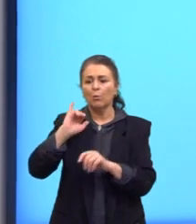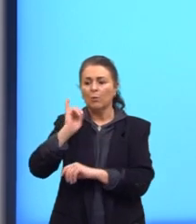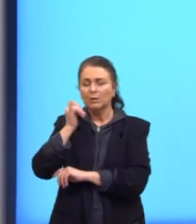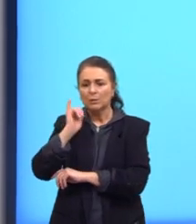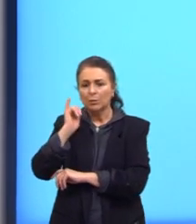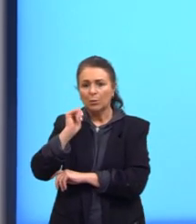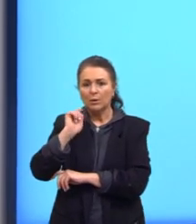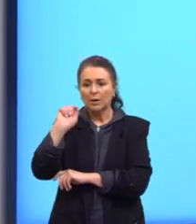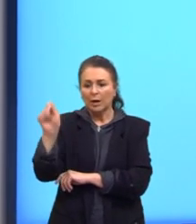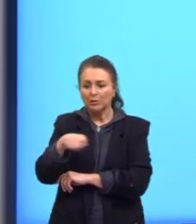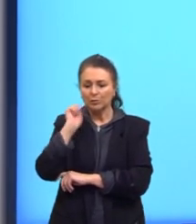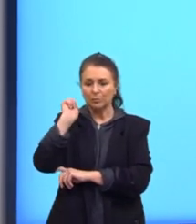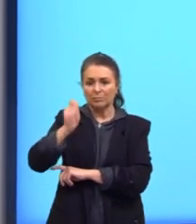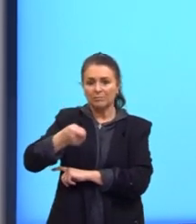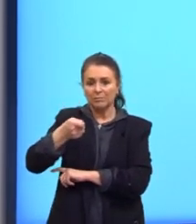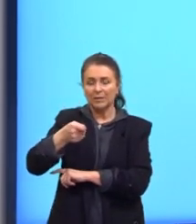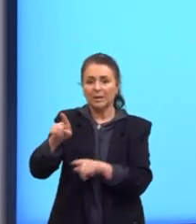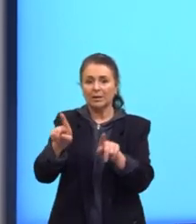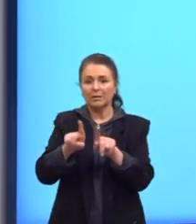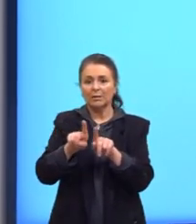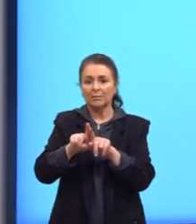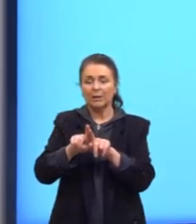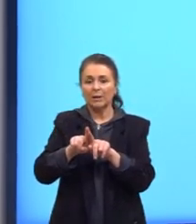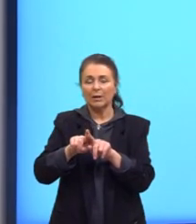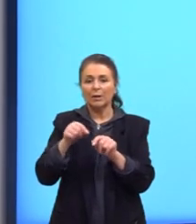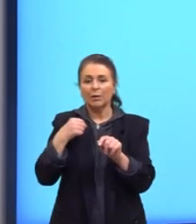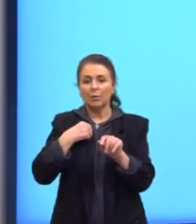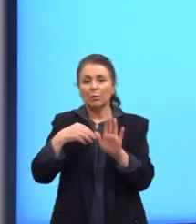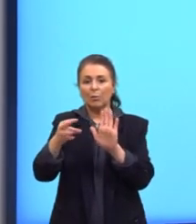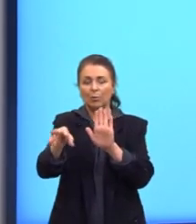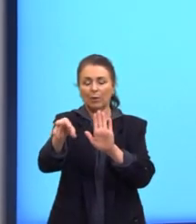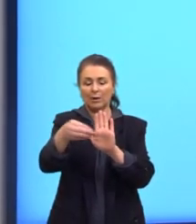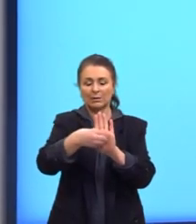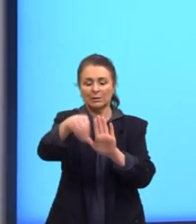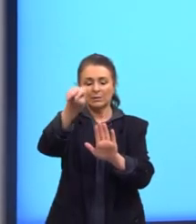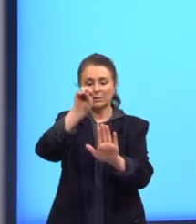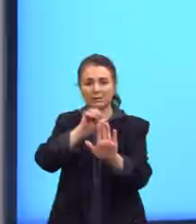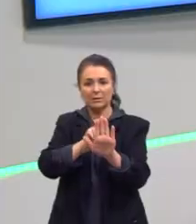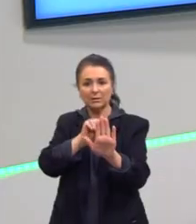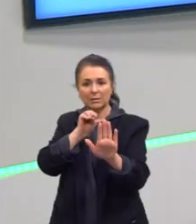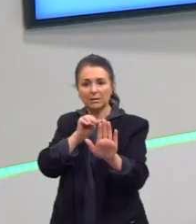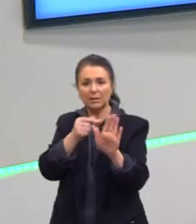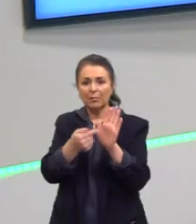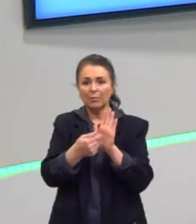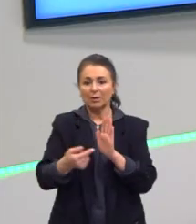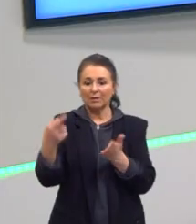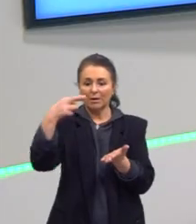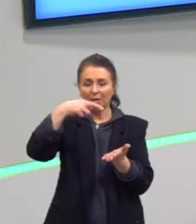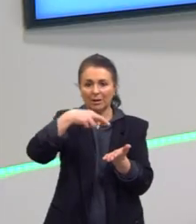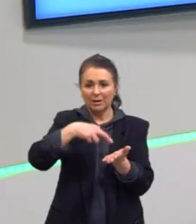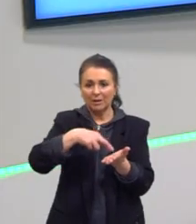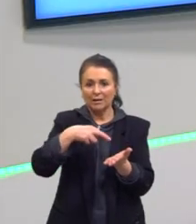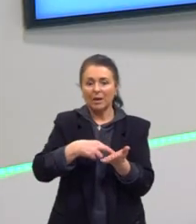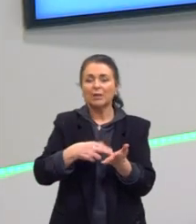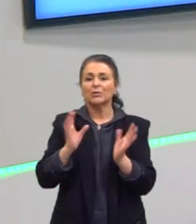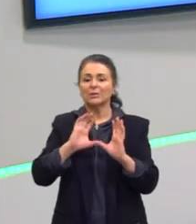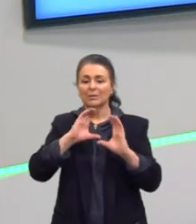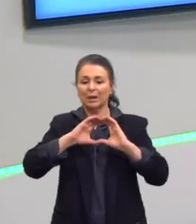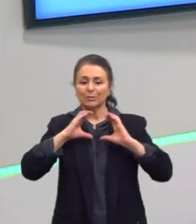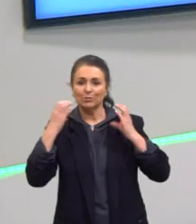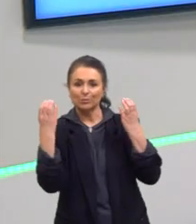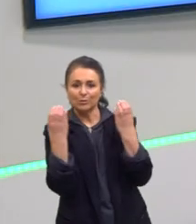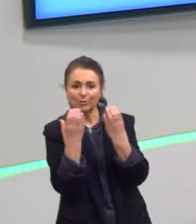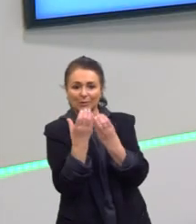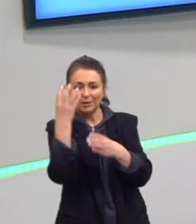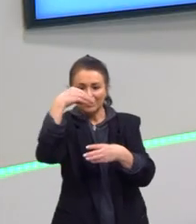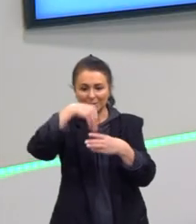desculpa, com as fábulas. E a música traz essas histórias para a nossa realidade das comunidades no